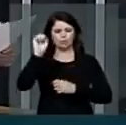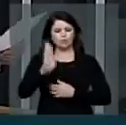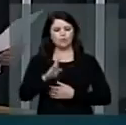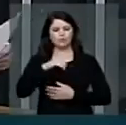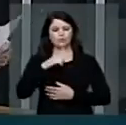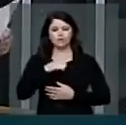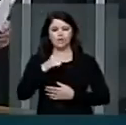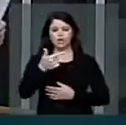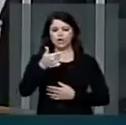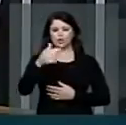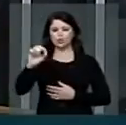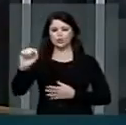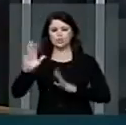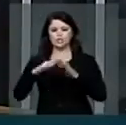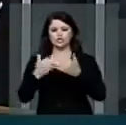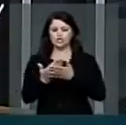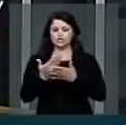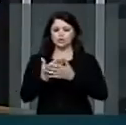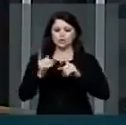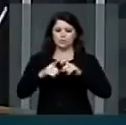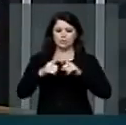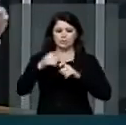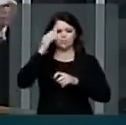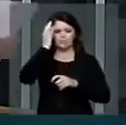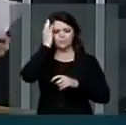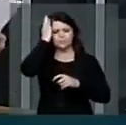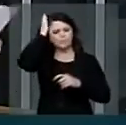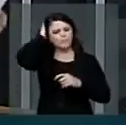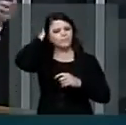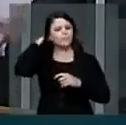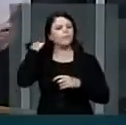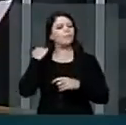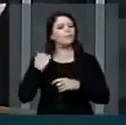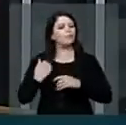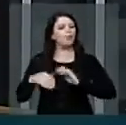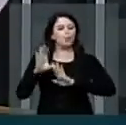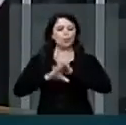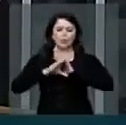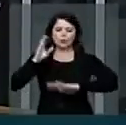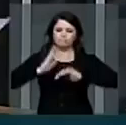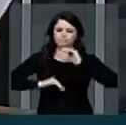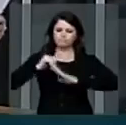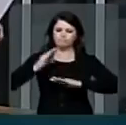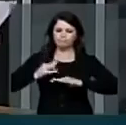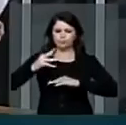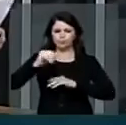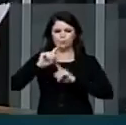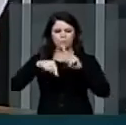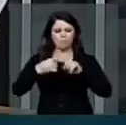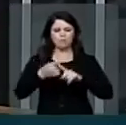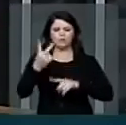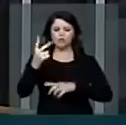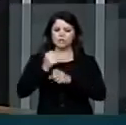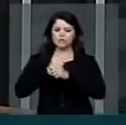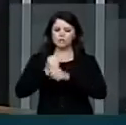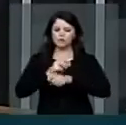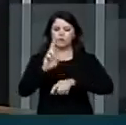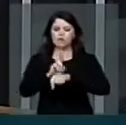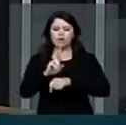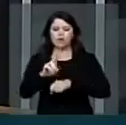200 escolas de medicina, com um currículo muito qualificado e mais 2 anos